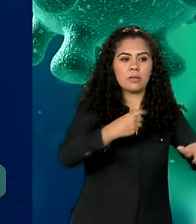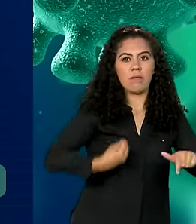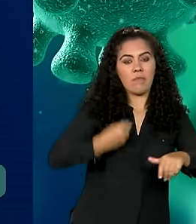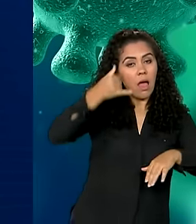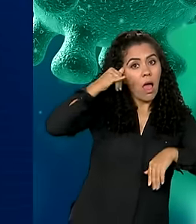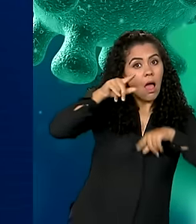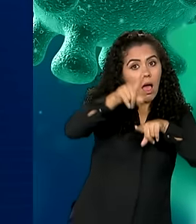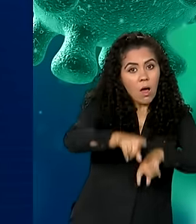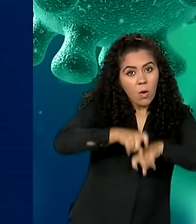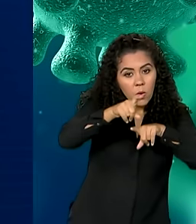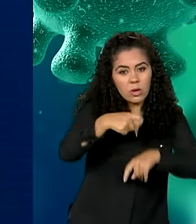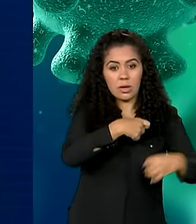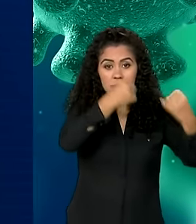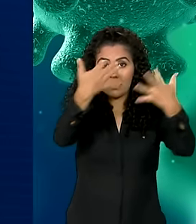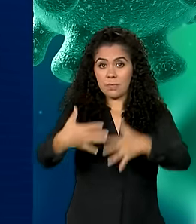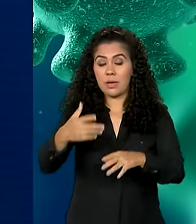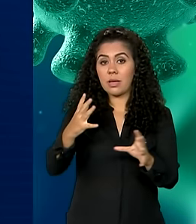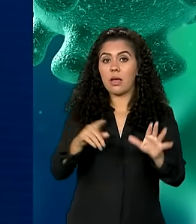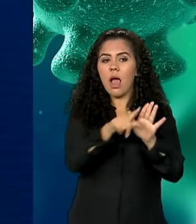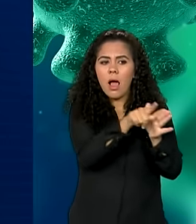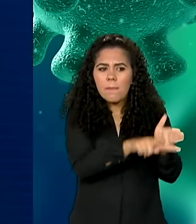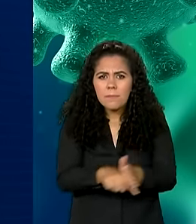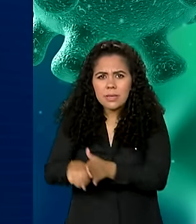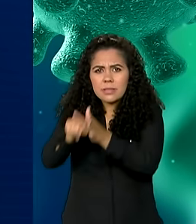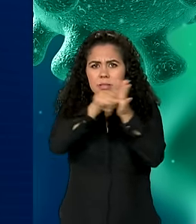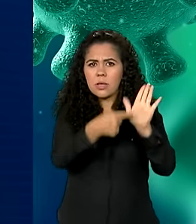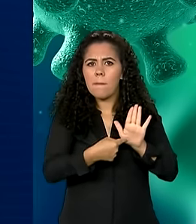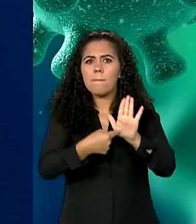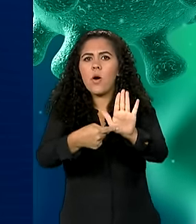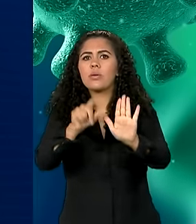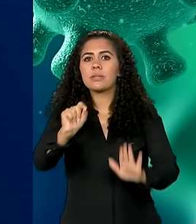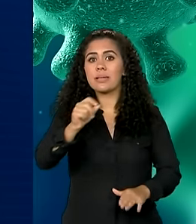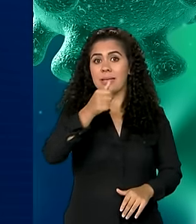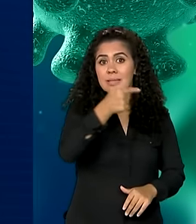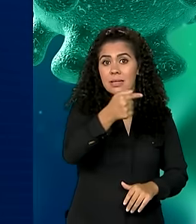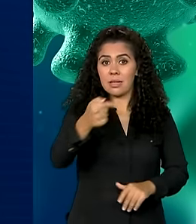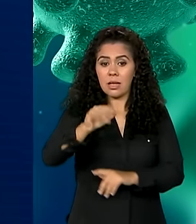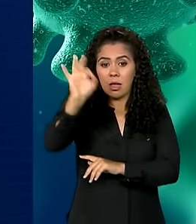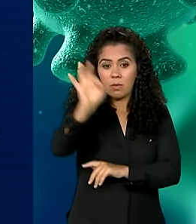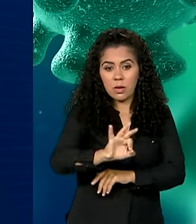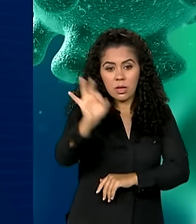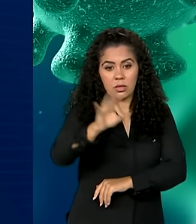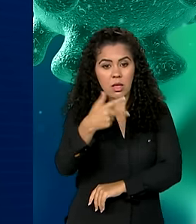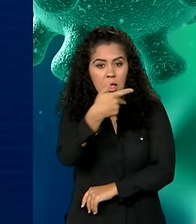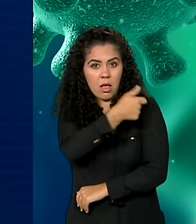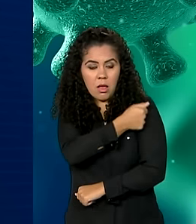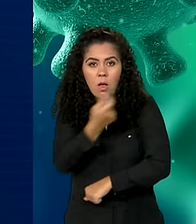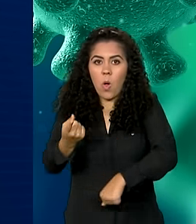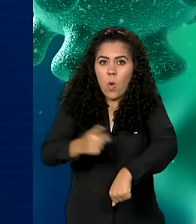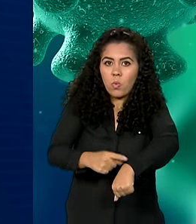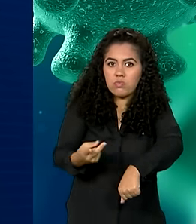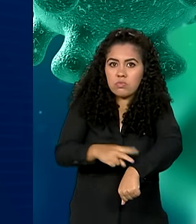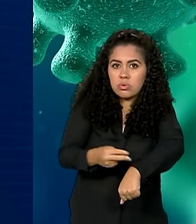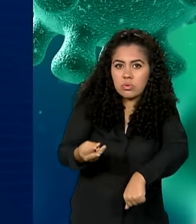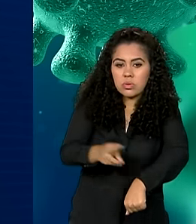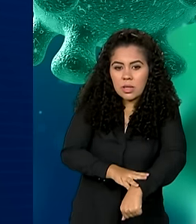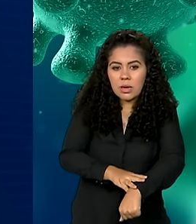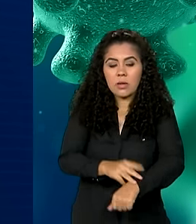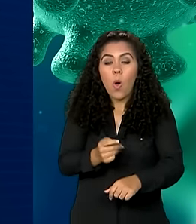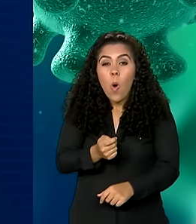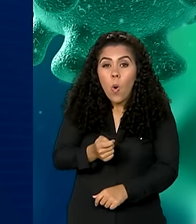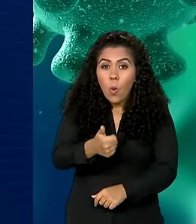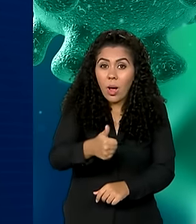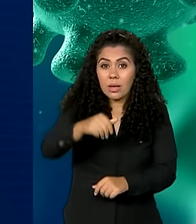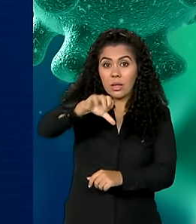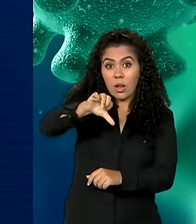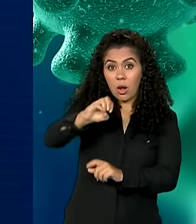mostrou que cerca de 77% dos adultos vacinados tomaram 3 doses ou mais da vacina. Quase 90